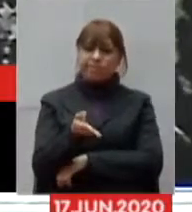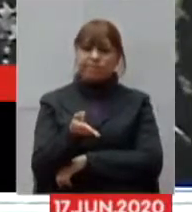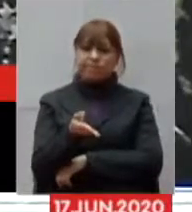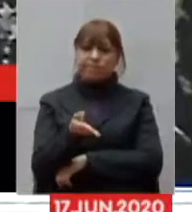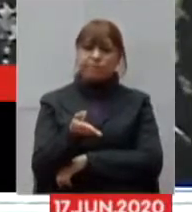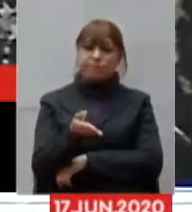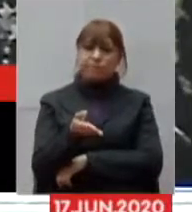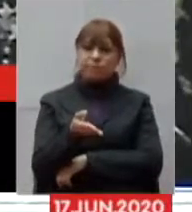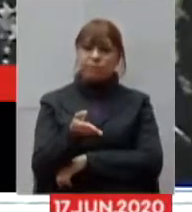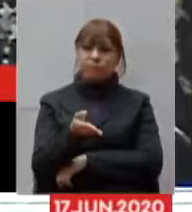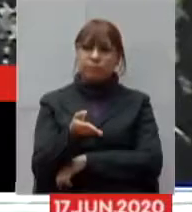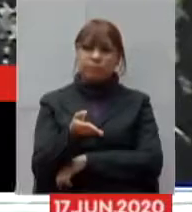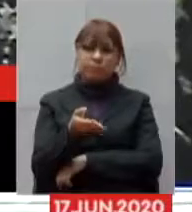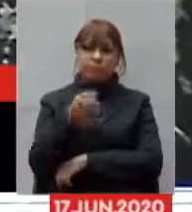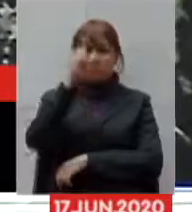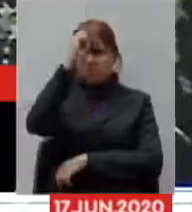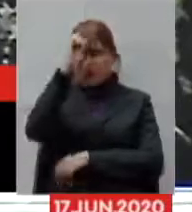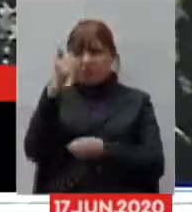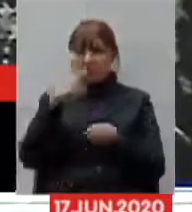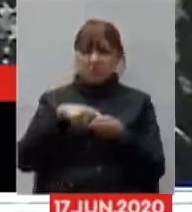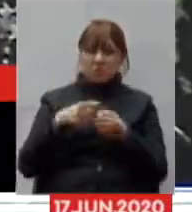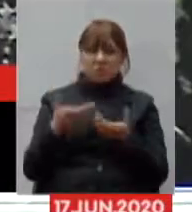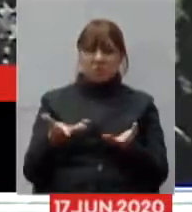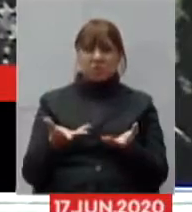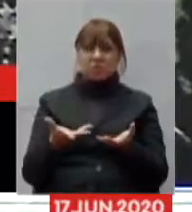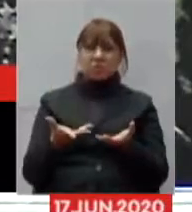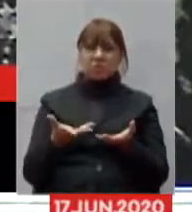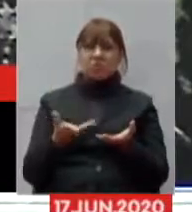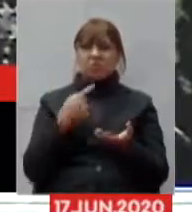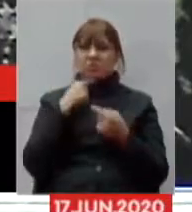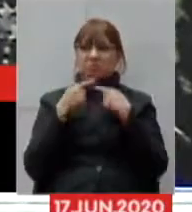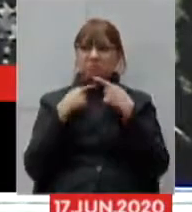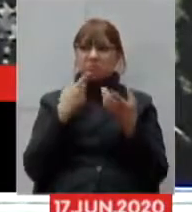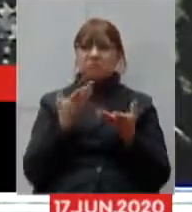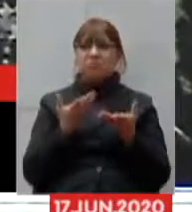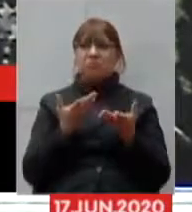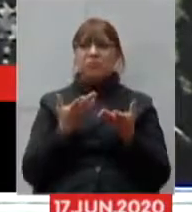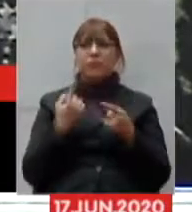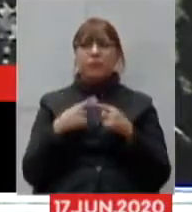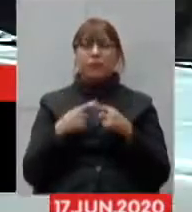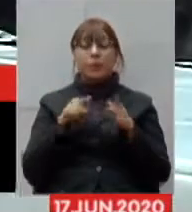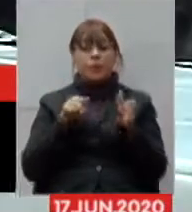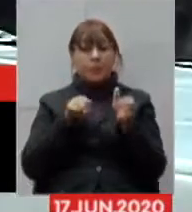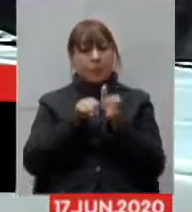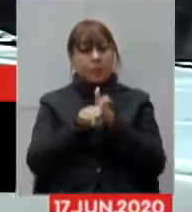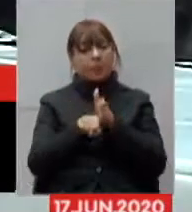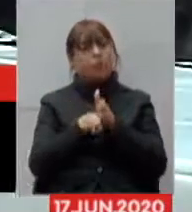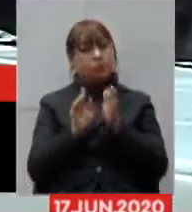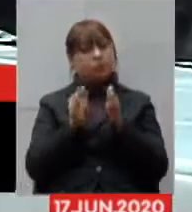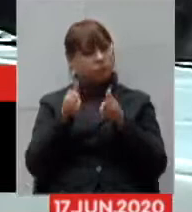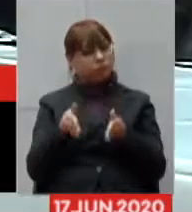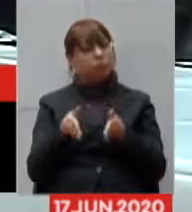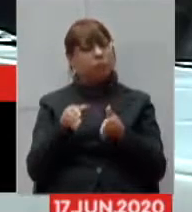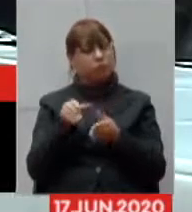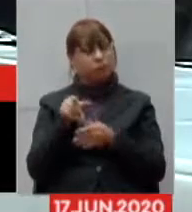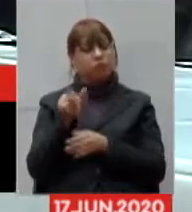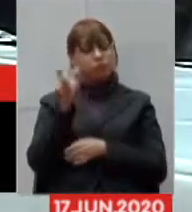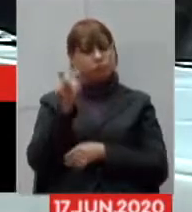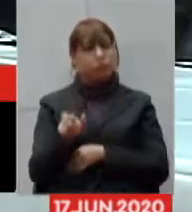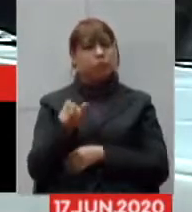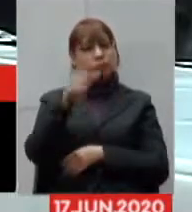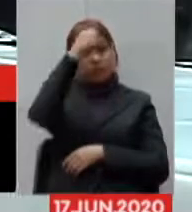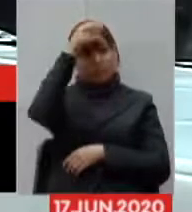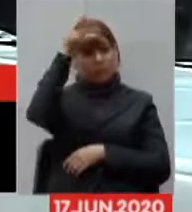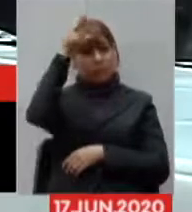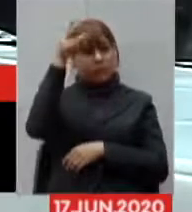gente não sei se ele já voltou é que a pergunta seria direcionada ao